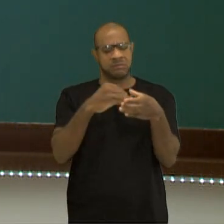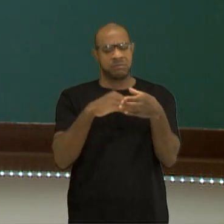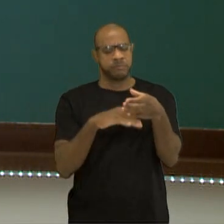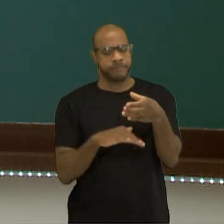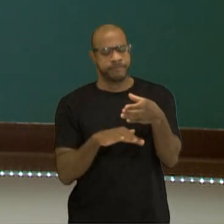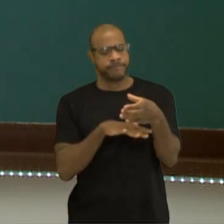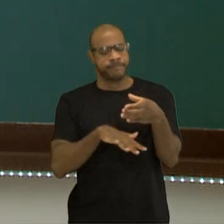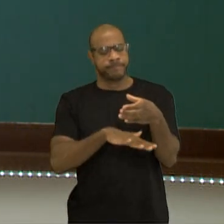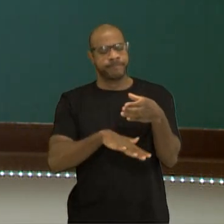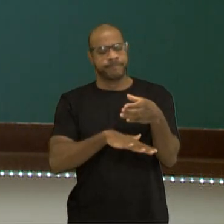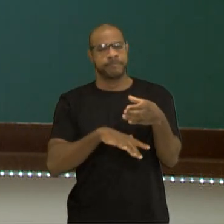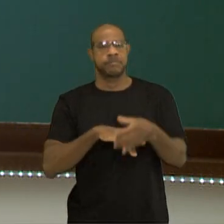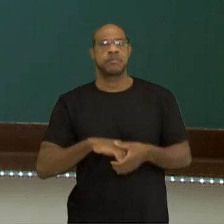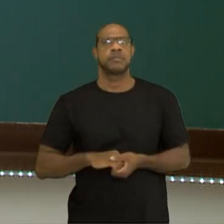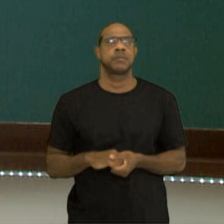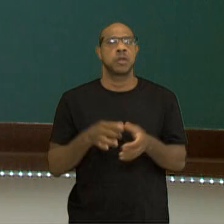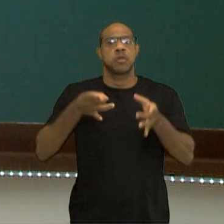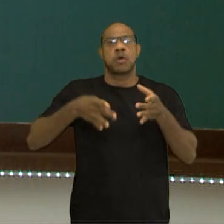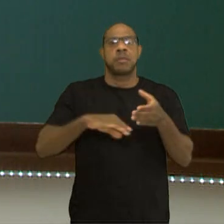fundo, correto?